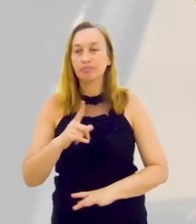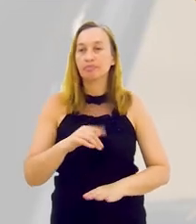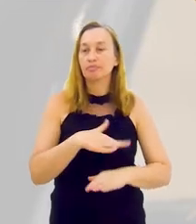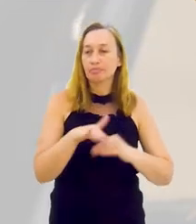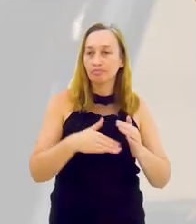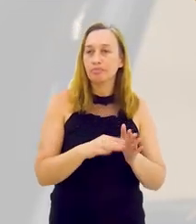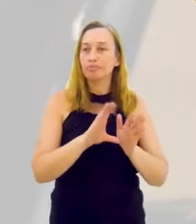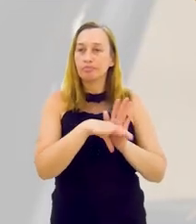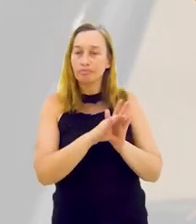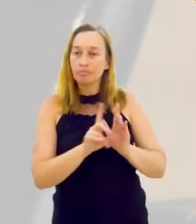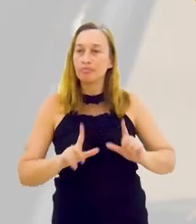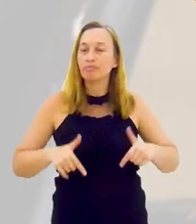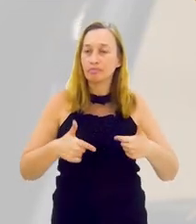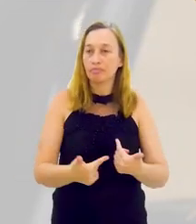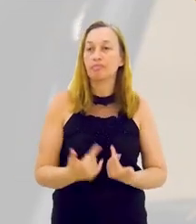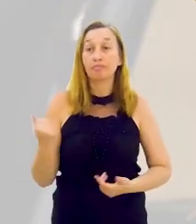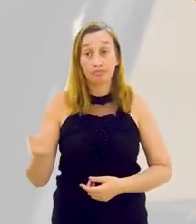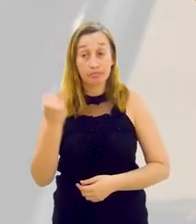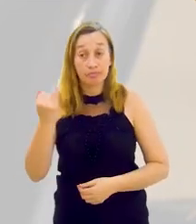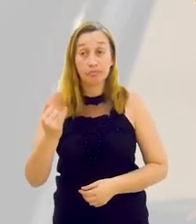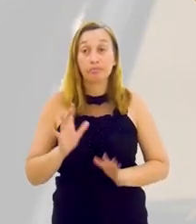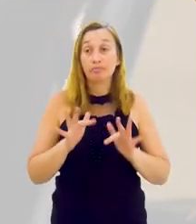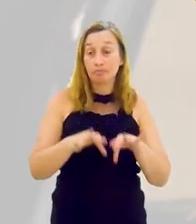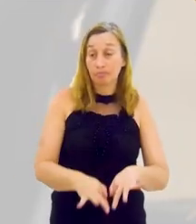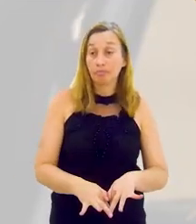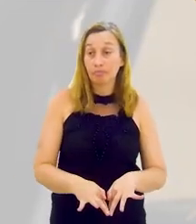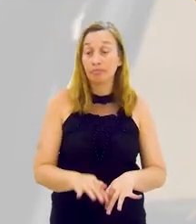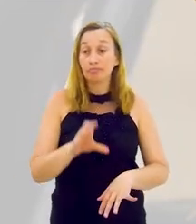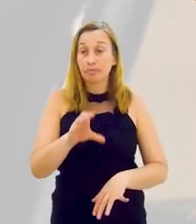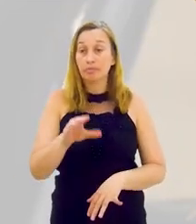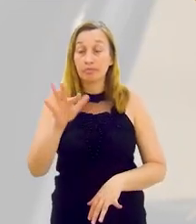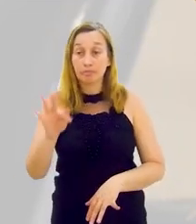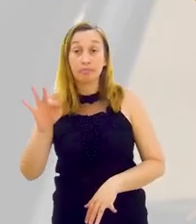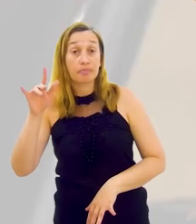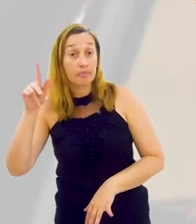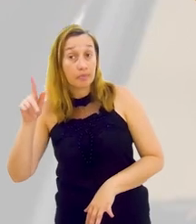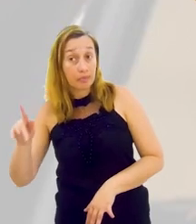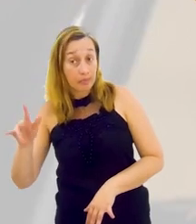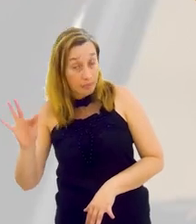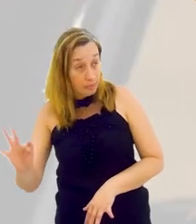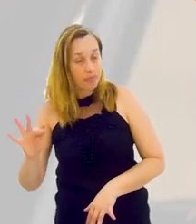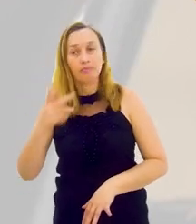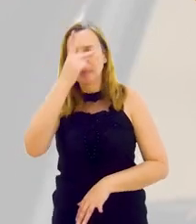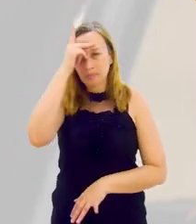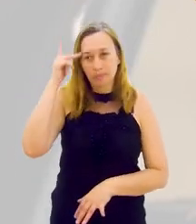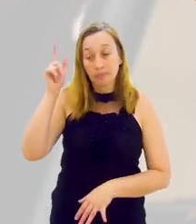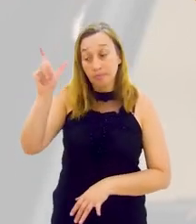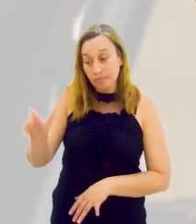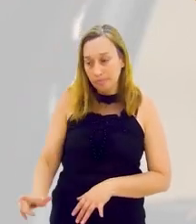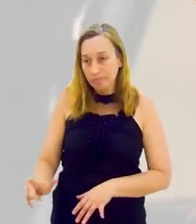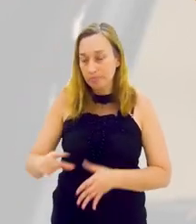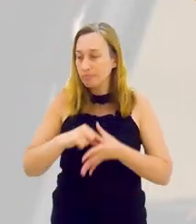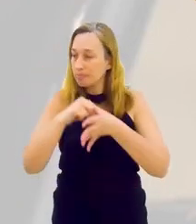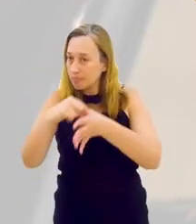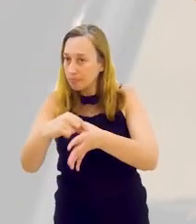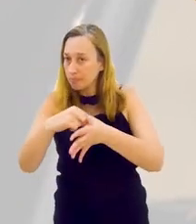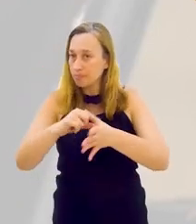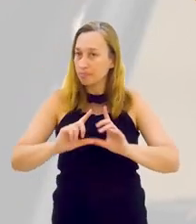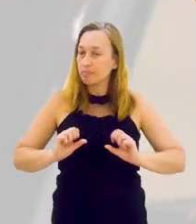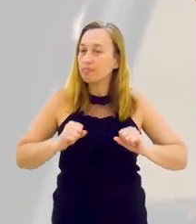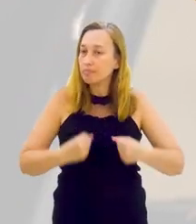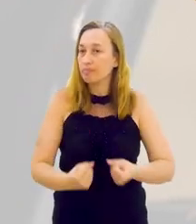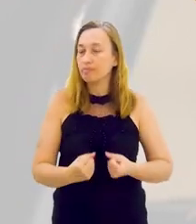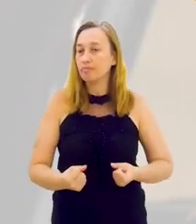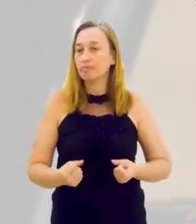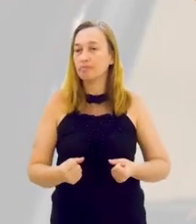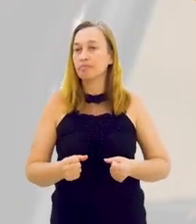por mais que a gente fale sobre conceitos, e a gente tem certeza que todos os conceitos vão funcionar se são importantes, no final vai funcionar o CPF. É